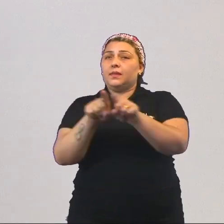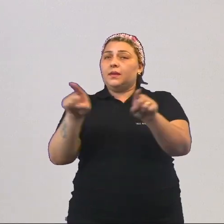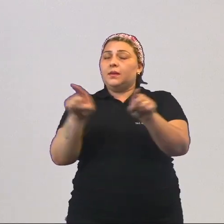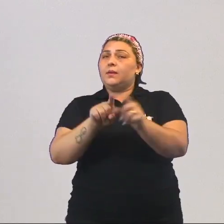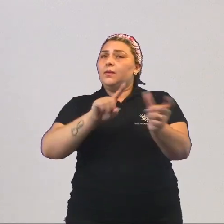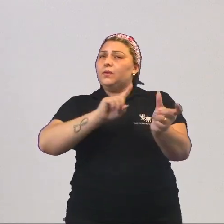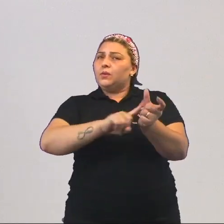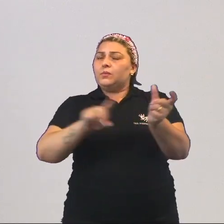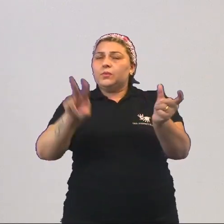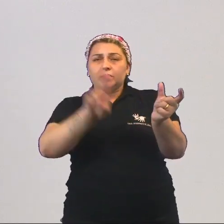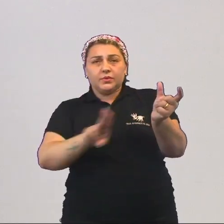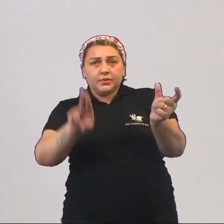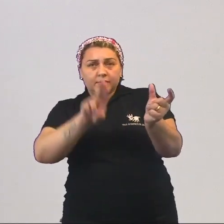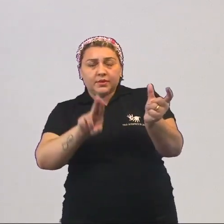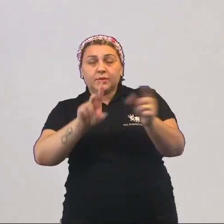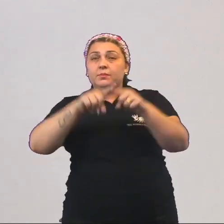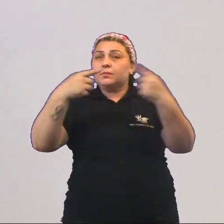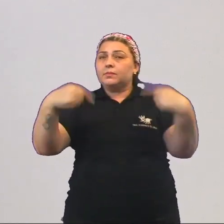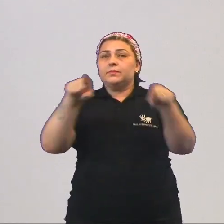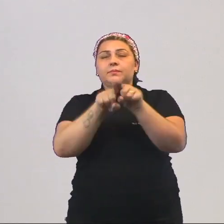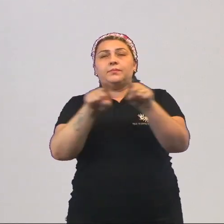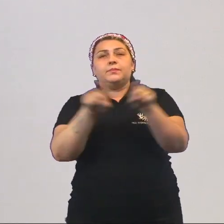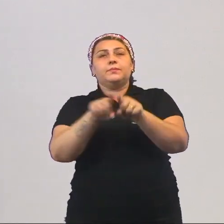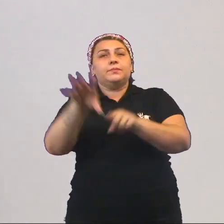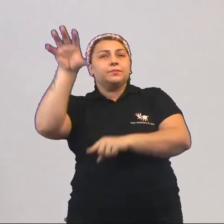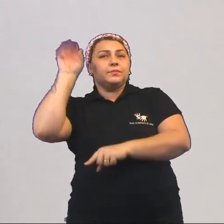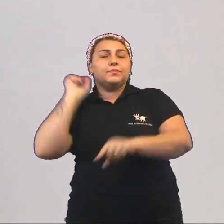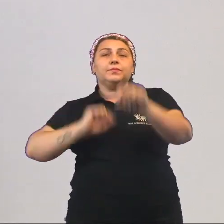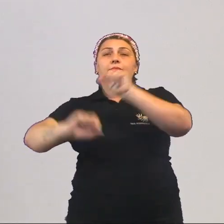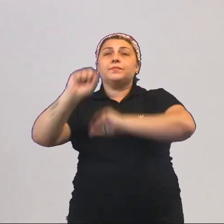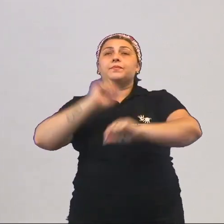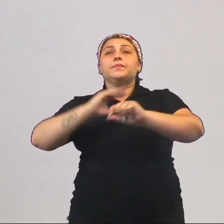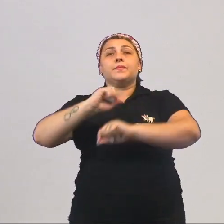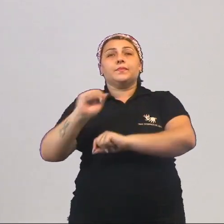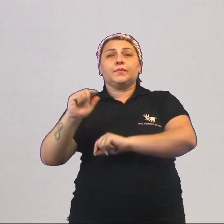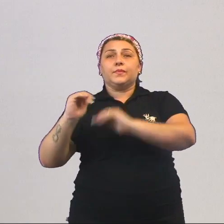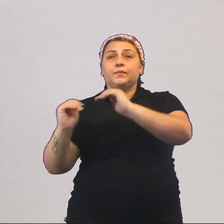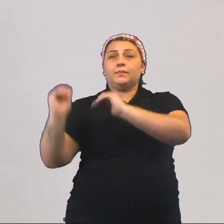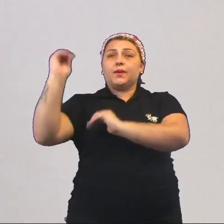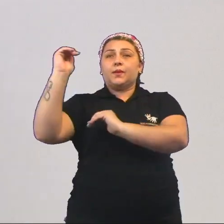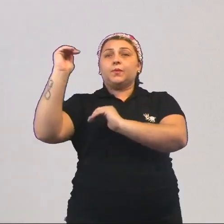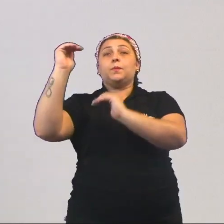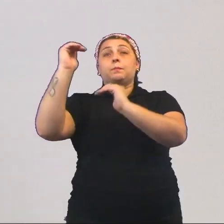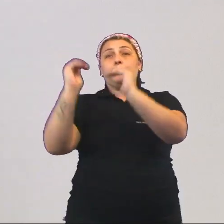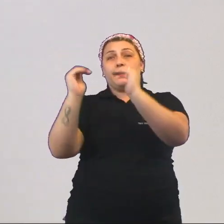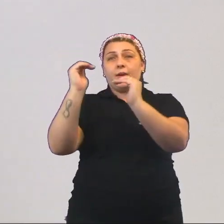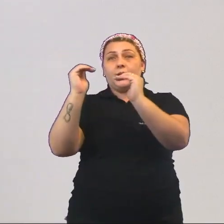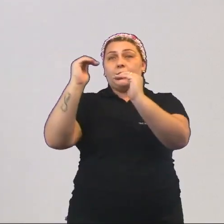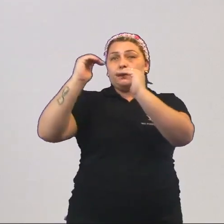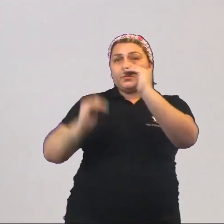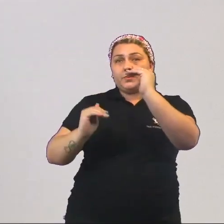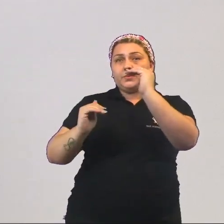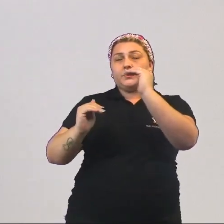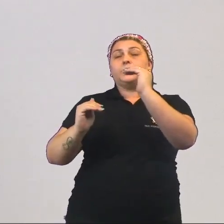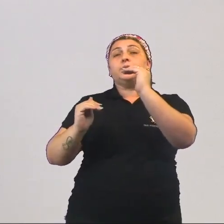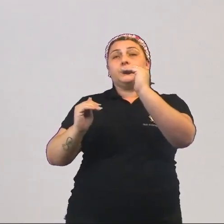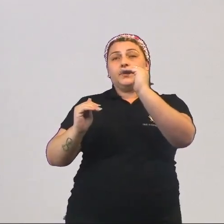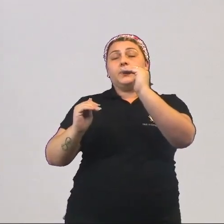uma nomenclatura utilizada. Mas também nós ouvimos classe alta, classe média, classe baixa.